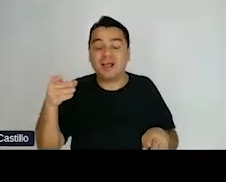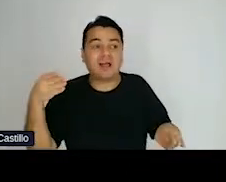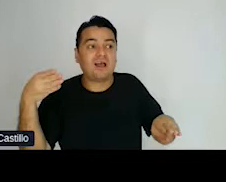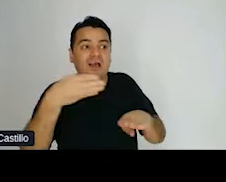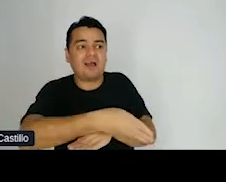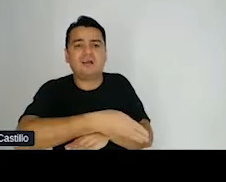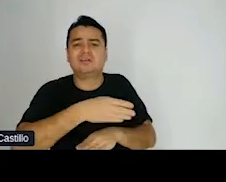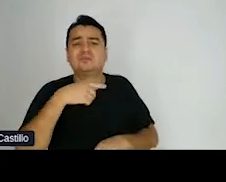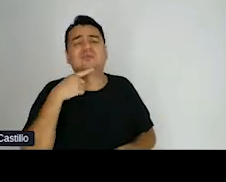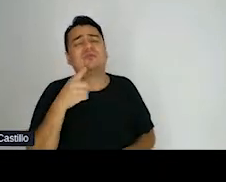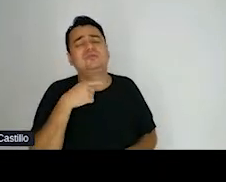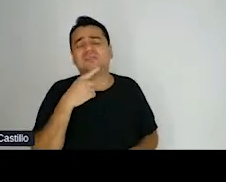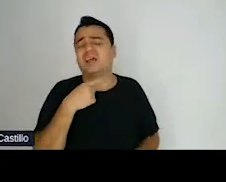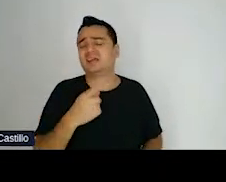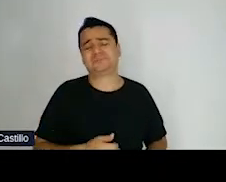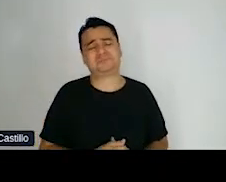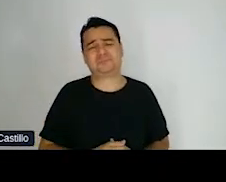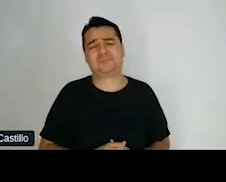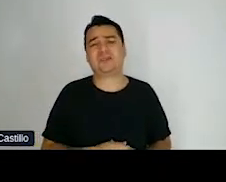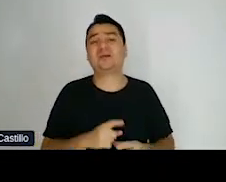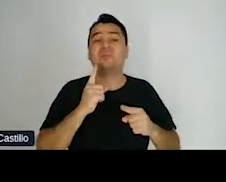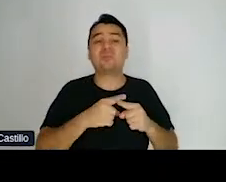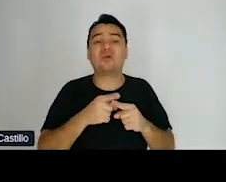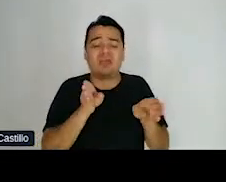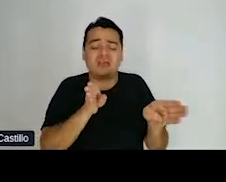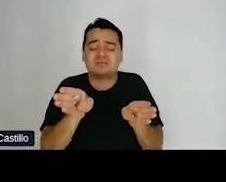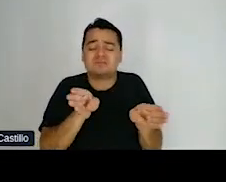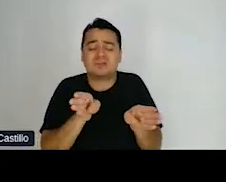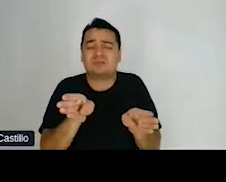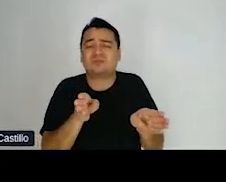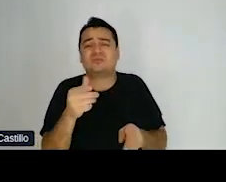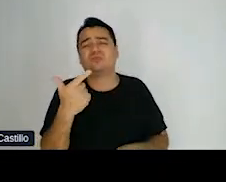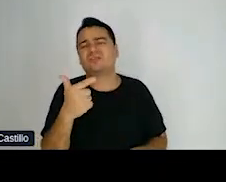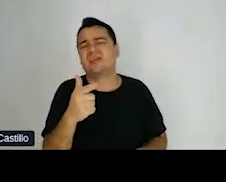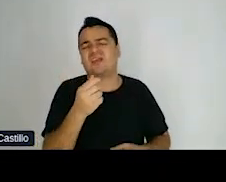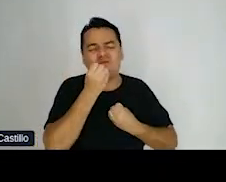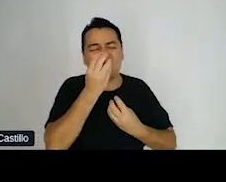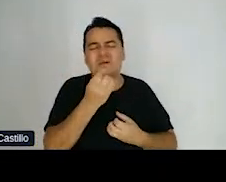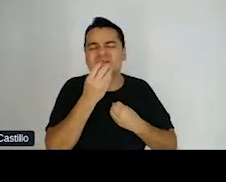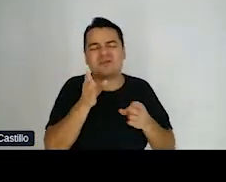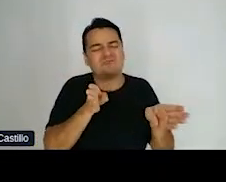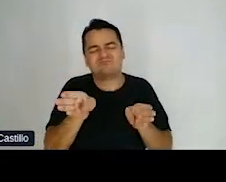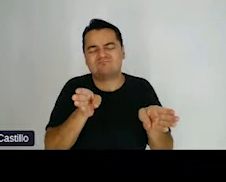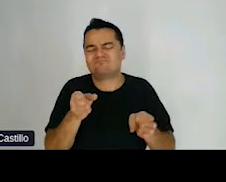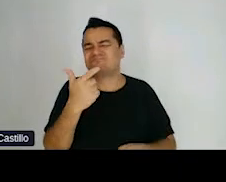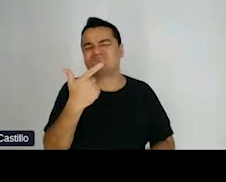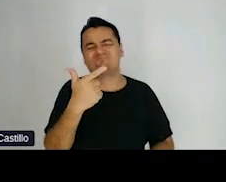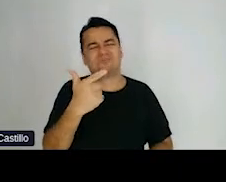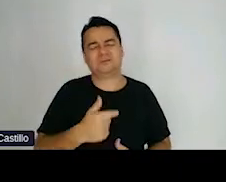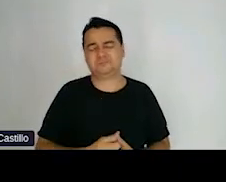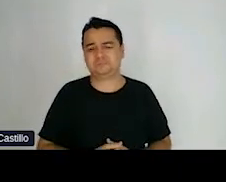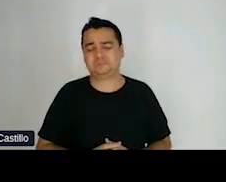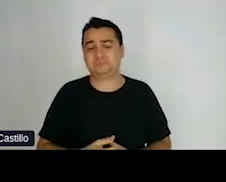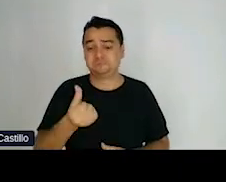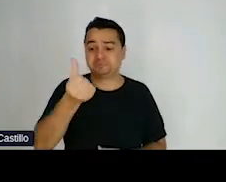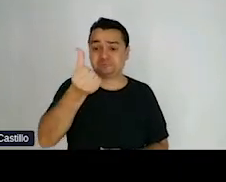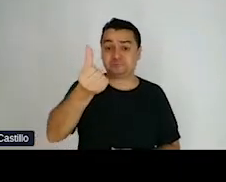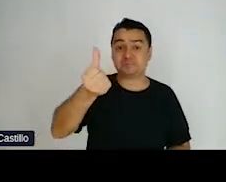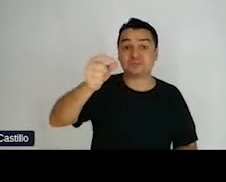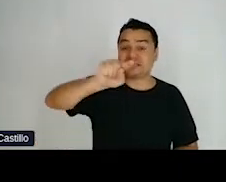por conta da questão da acessibilidade das informações. São mais de 6 milhões de